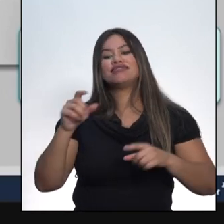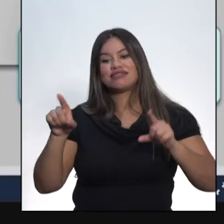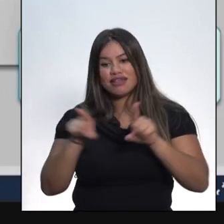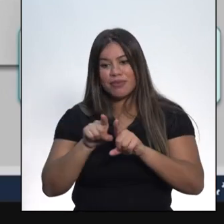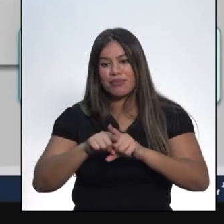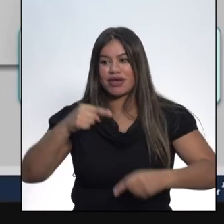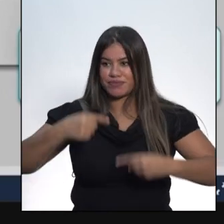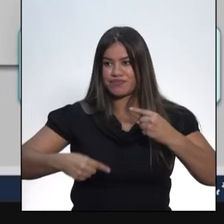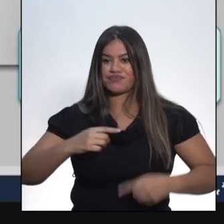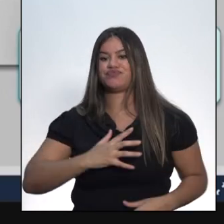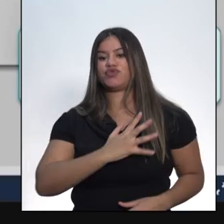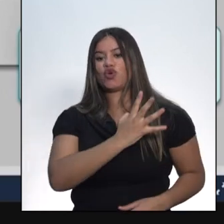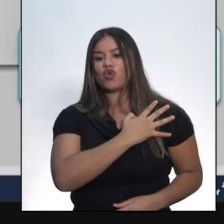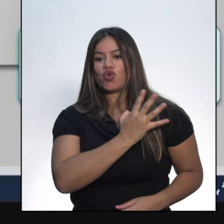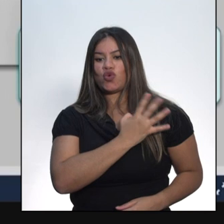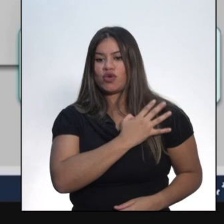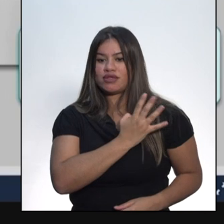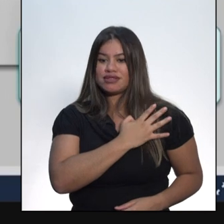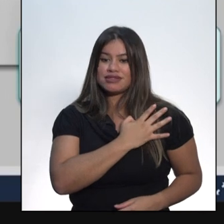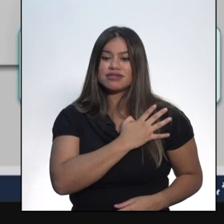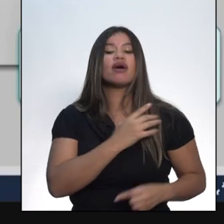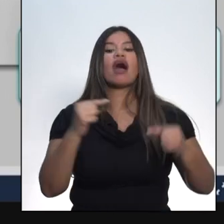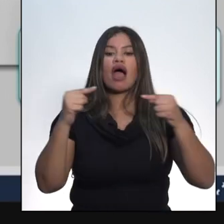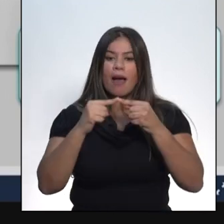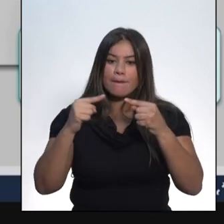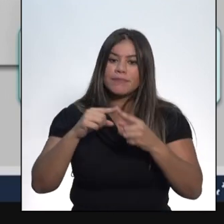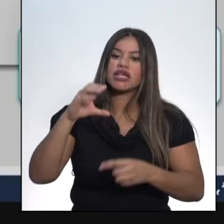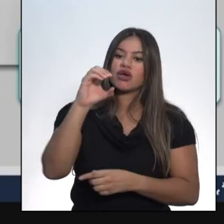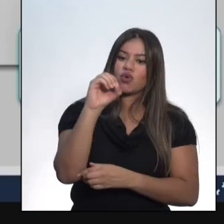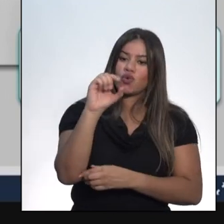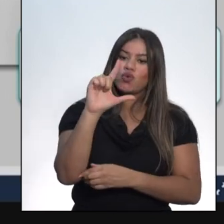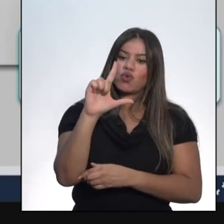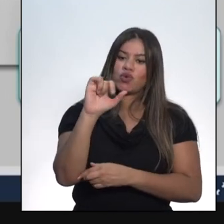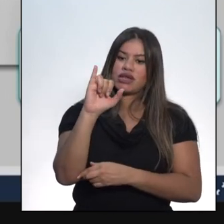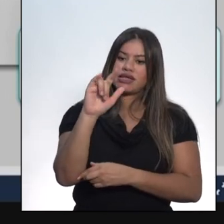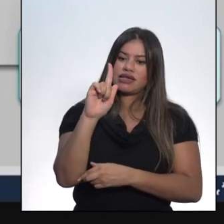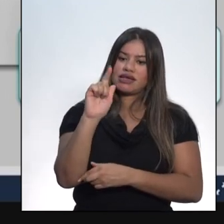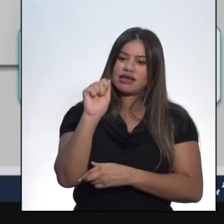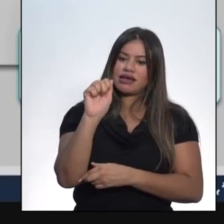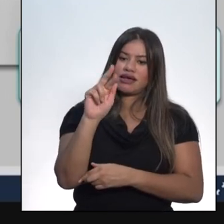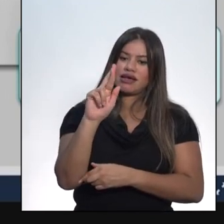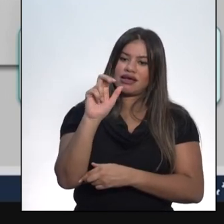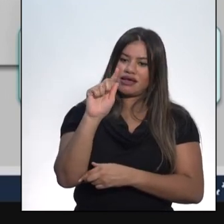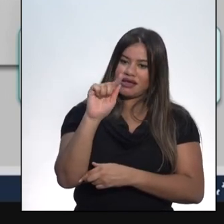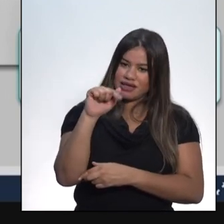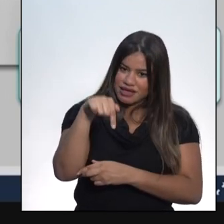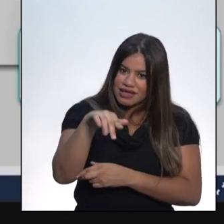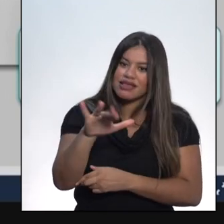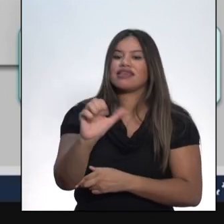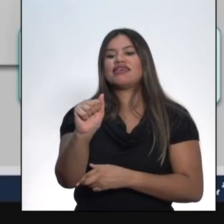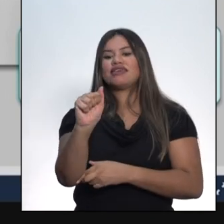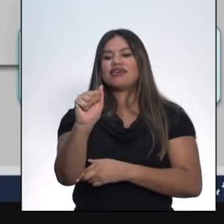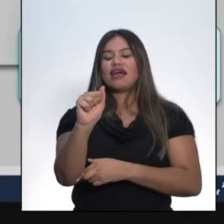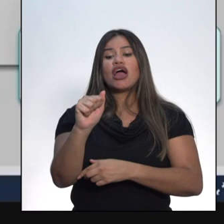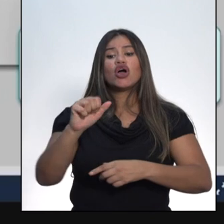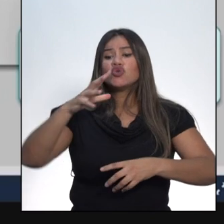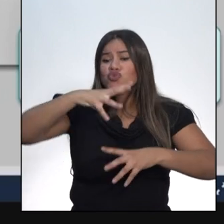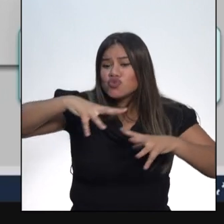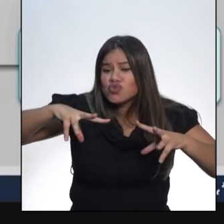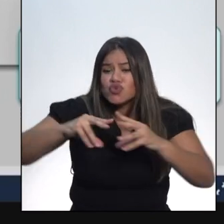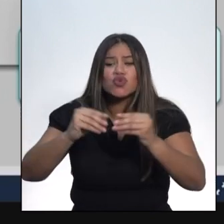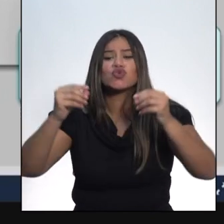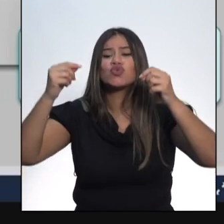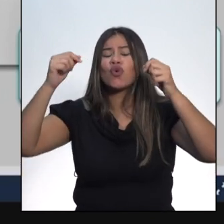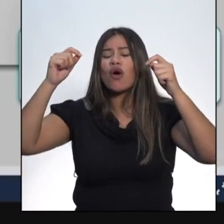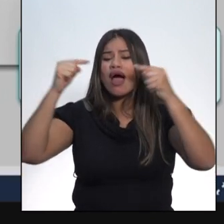conceito de oligarquia. Ou seja, são todas expressões utilizadas para fazer referência ao poder